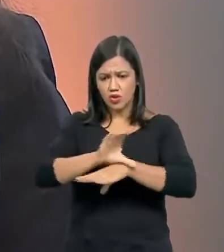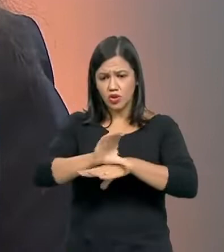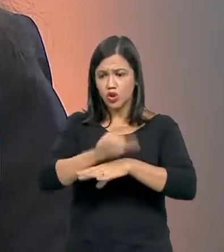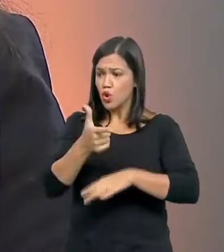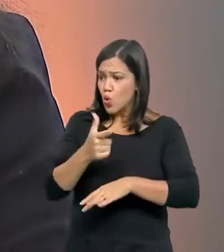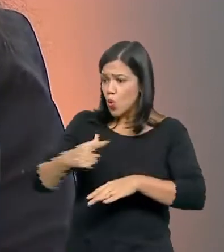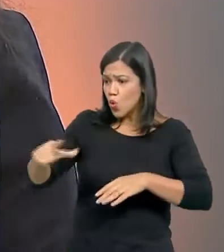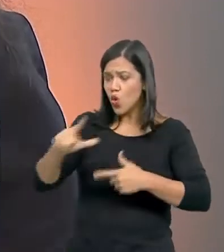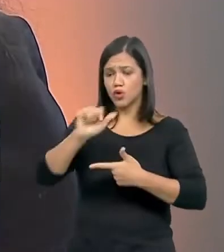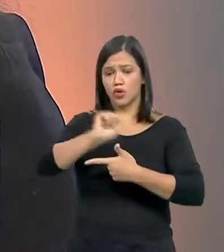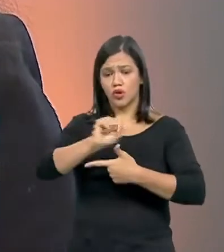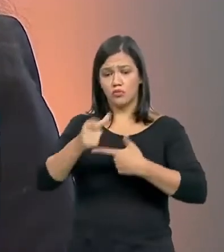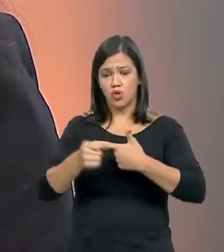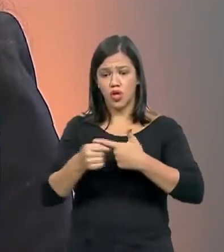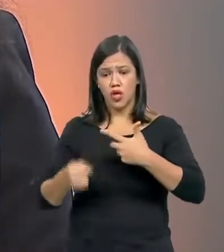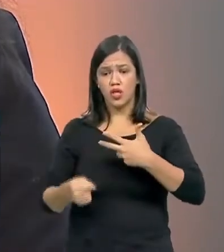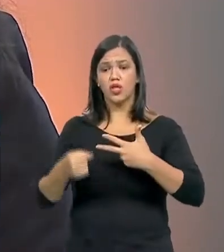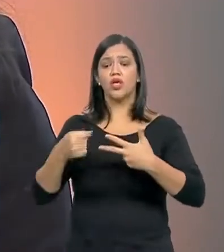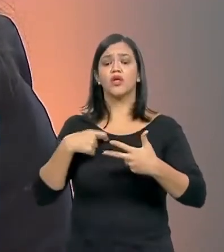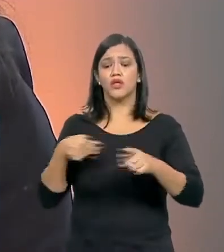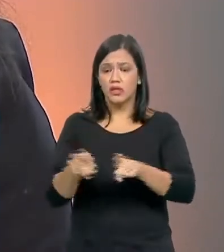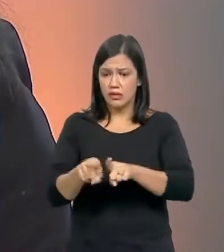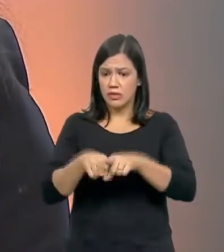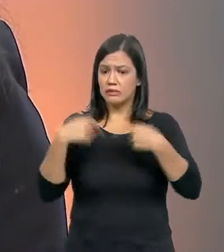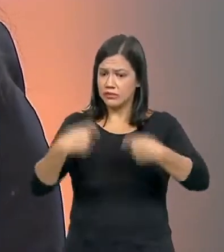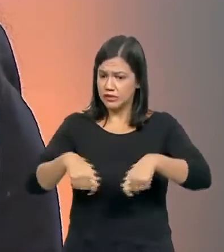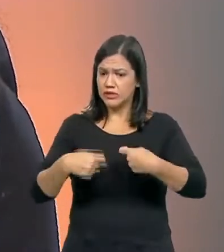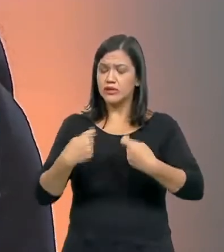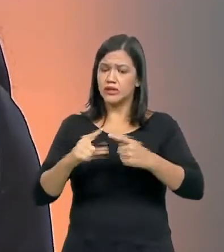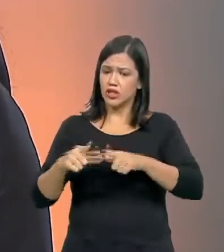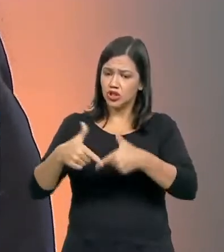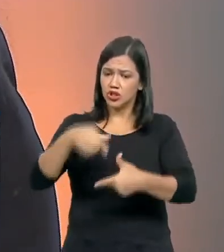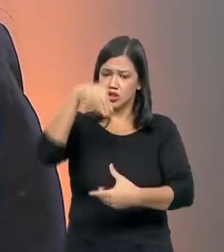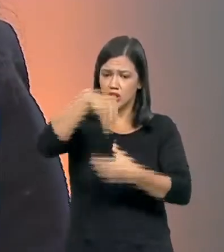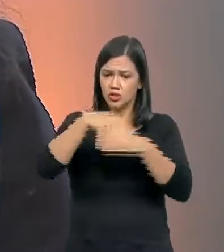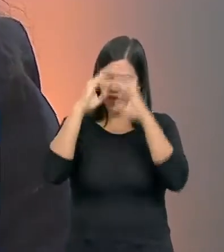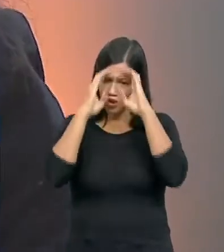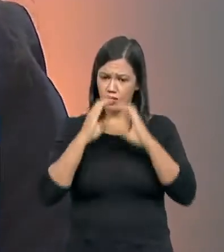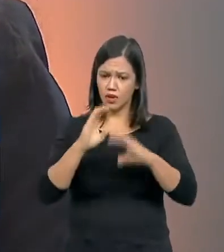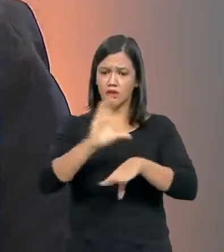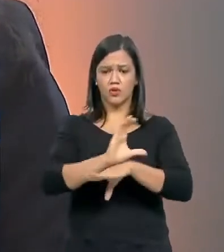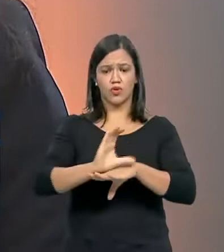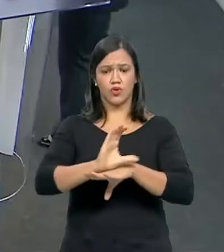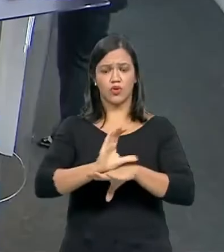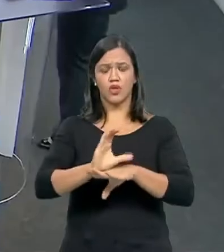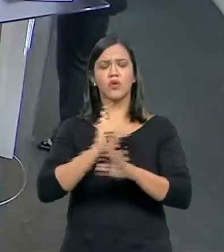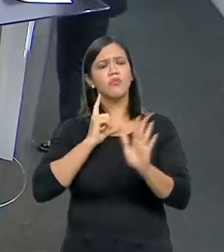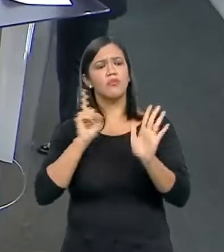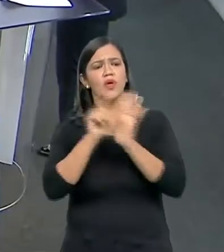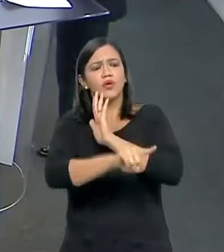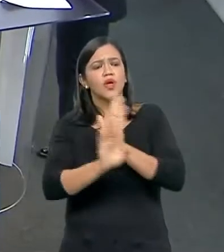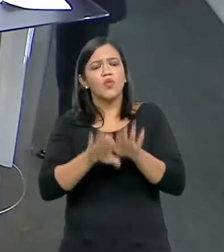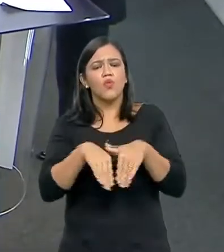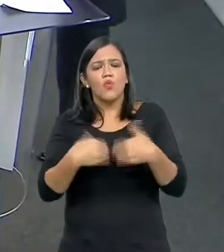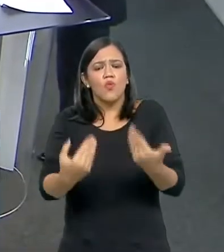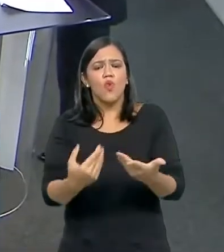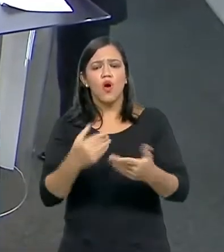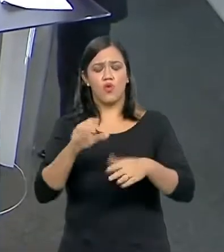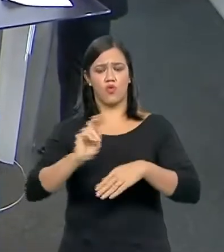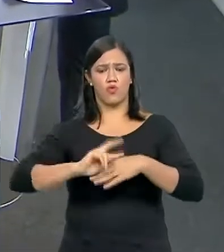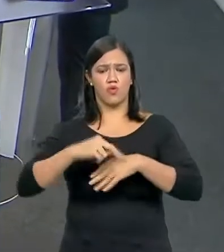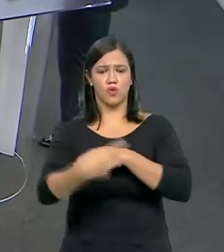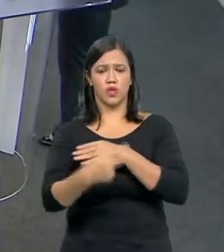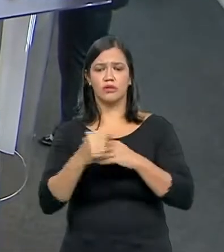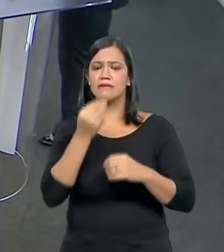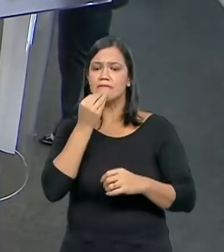outros poderes, que as outras instituições também agissem dentro da Constituição. Então, eu queria perguntar para o senhor quais consequências imprevisíveis poderiam